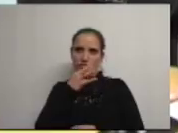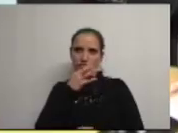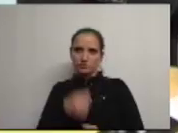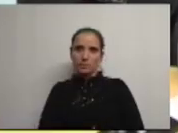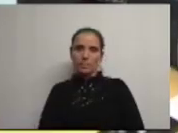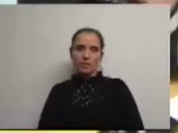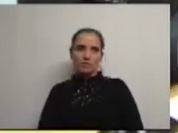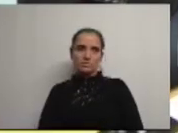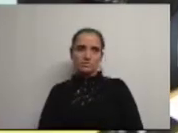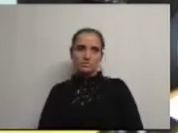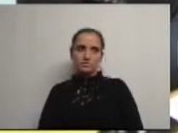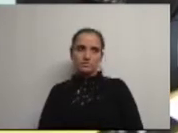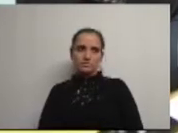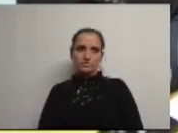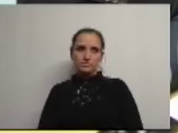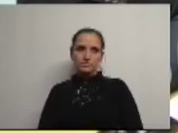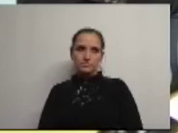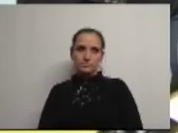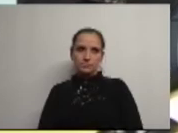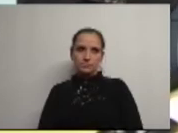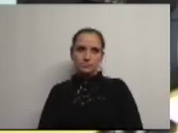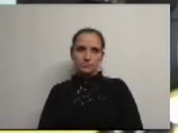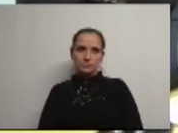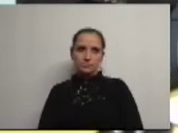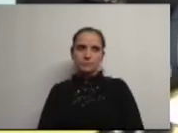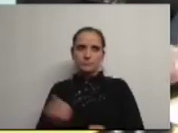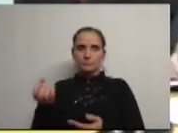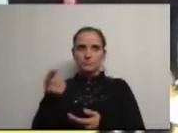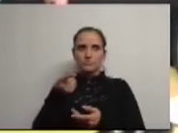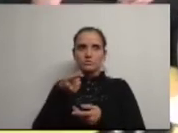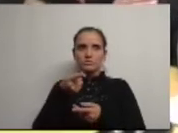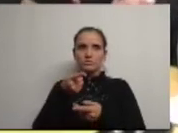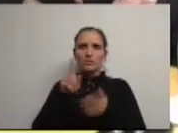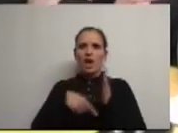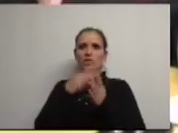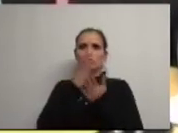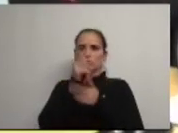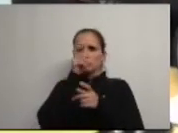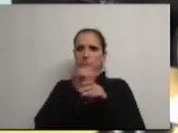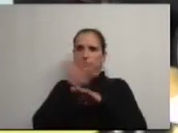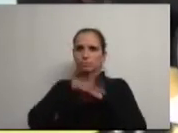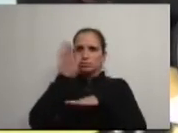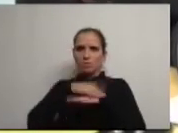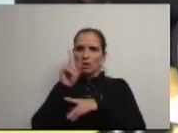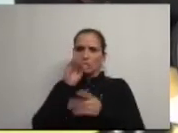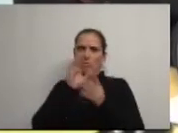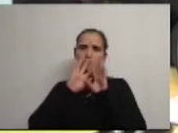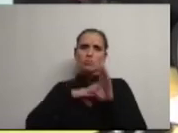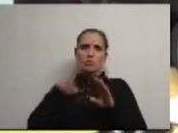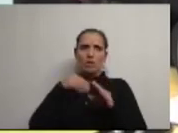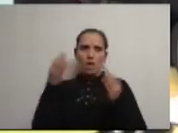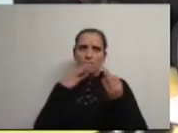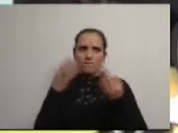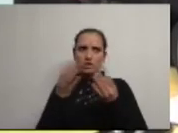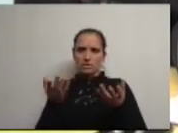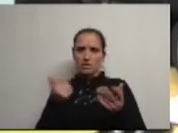Muito obrigado Sr. Presidente a desertificação não é um fenómeno da Agda é um fenómeno mundial para alguma coisa